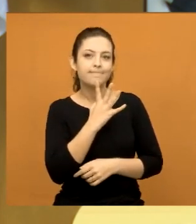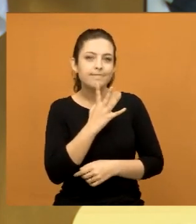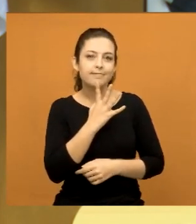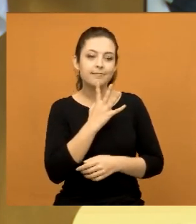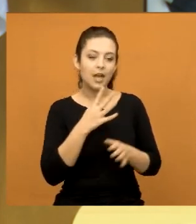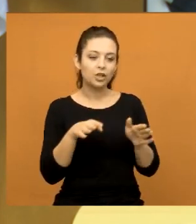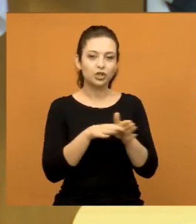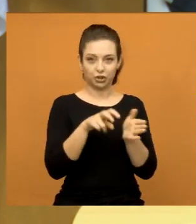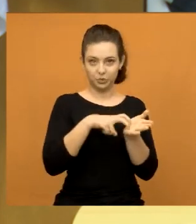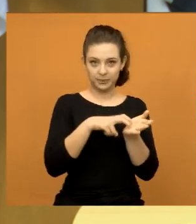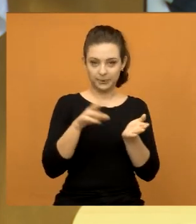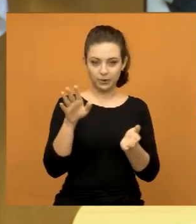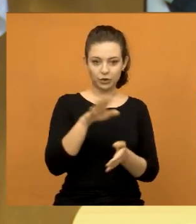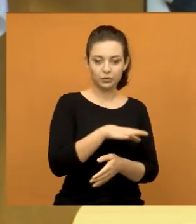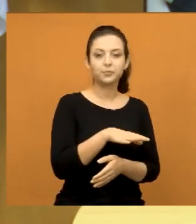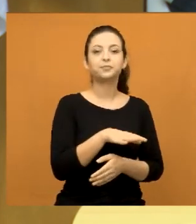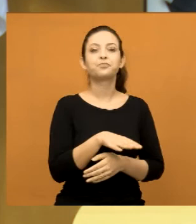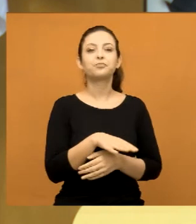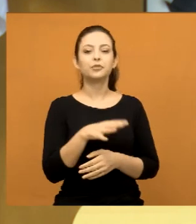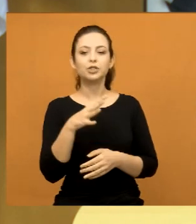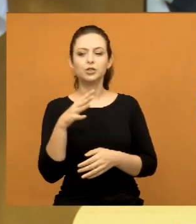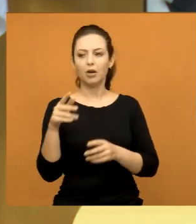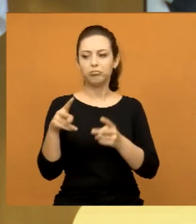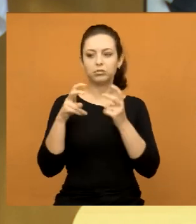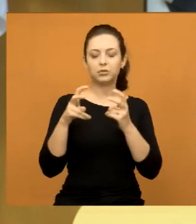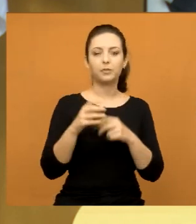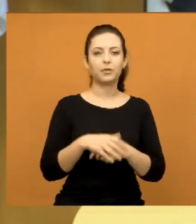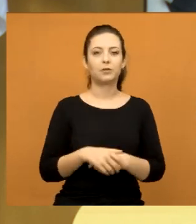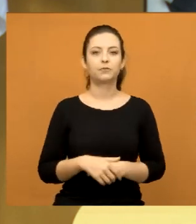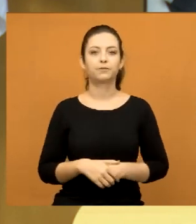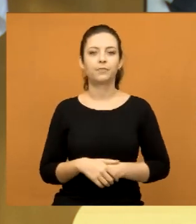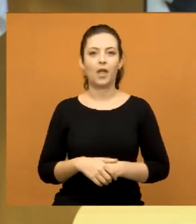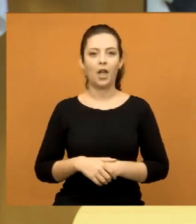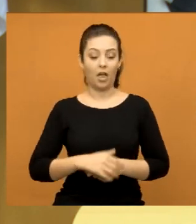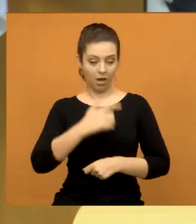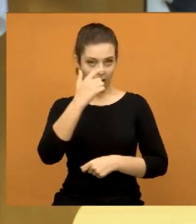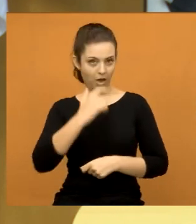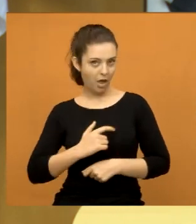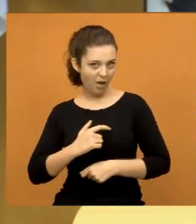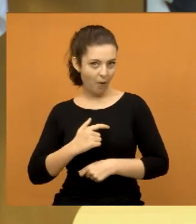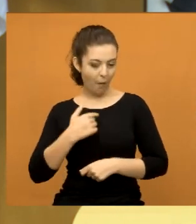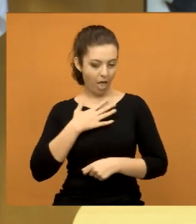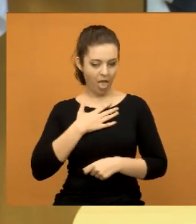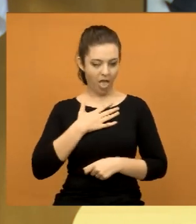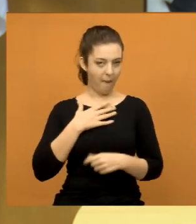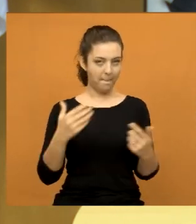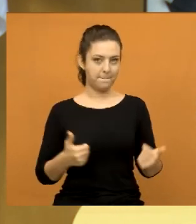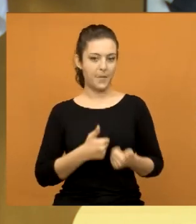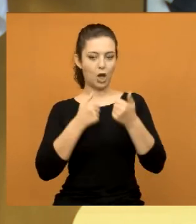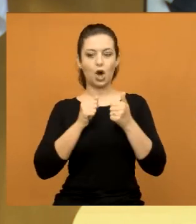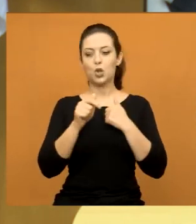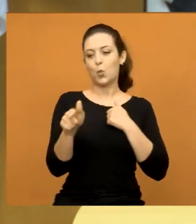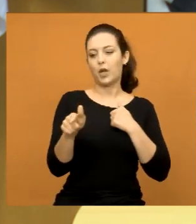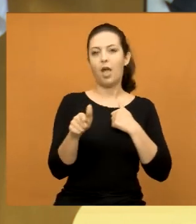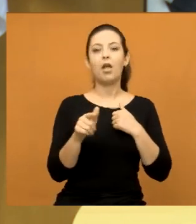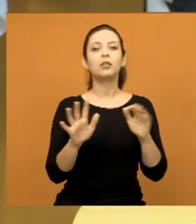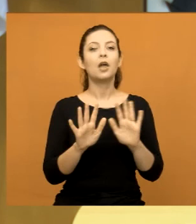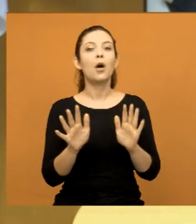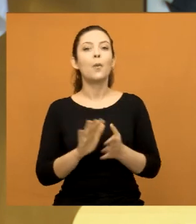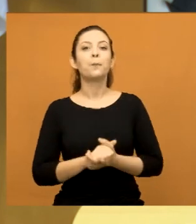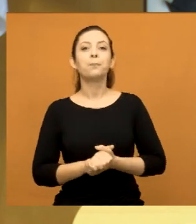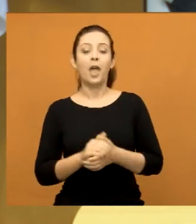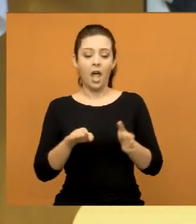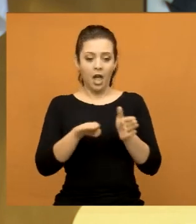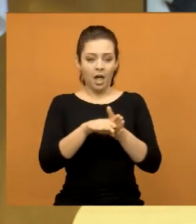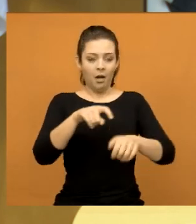chegando aqui, eu estou xingando. Agora, eu, o vereador Valmir, não é que eu estou querendo vender a sardinha porque eu estou com ela, mas eu